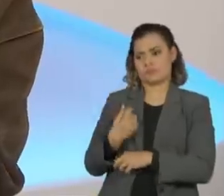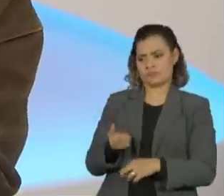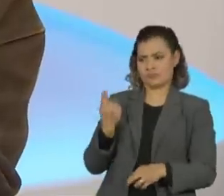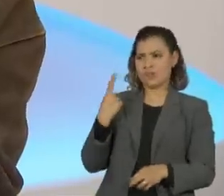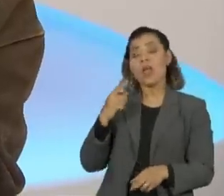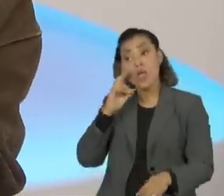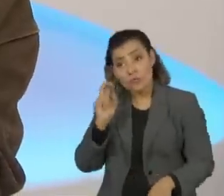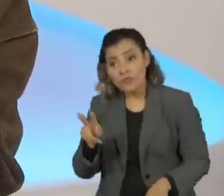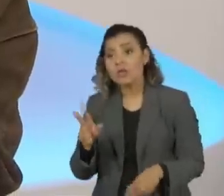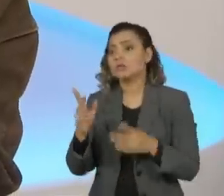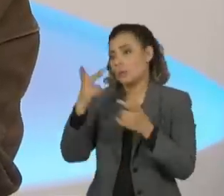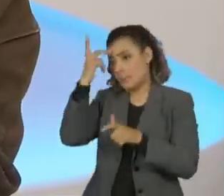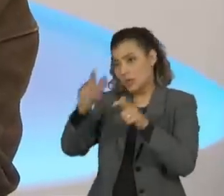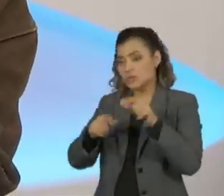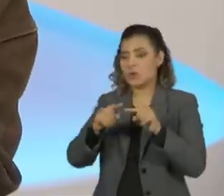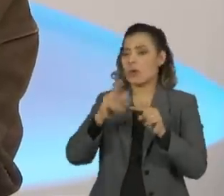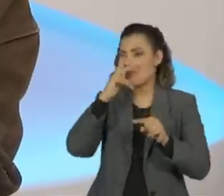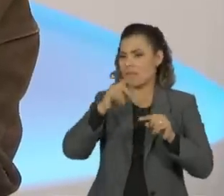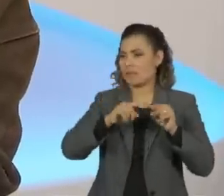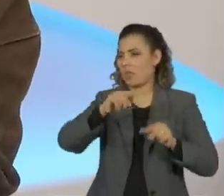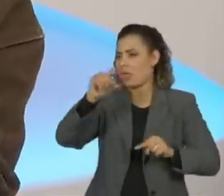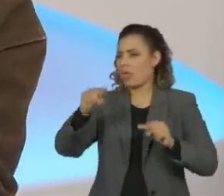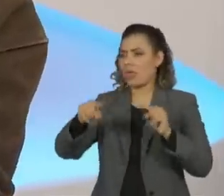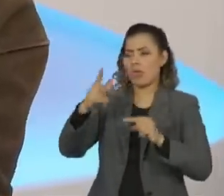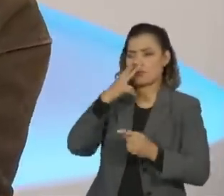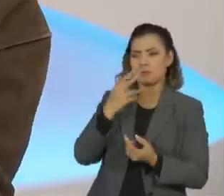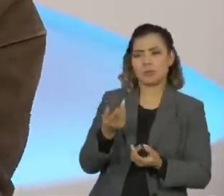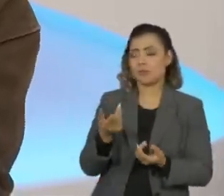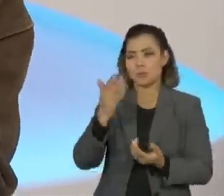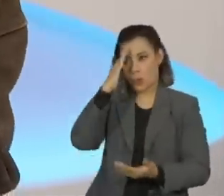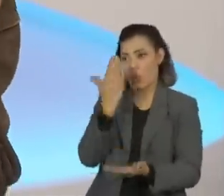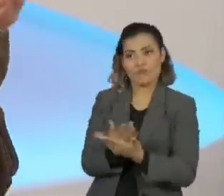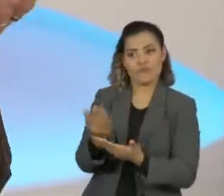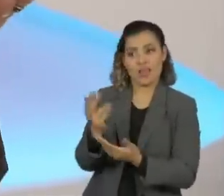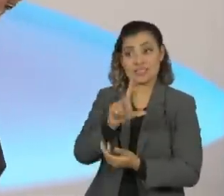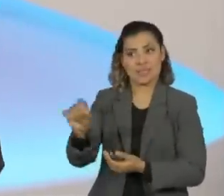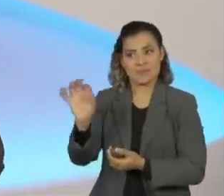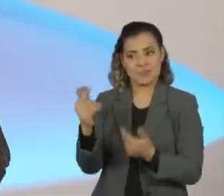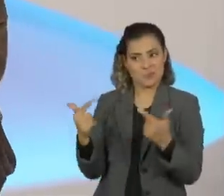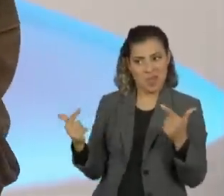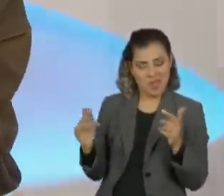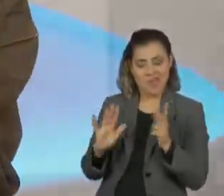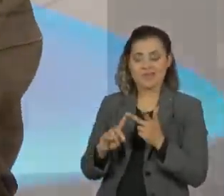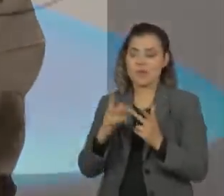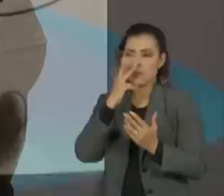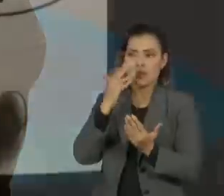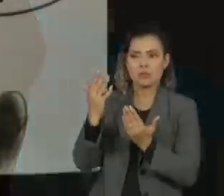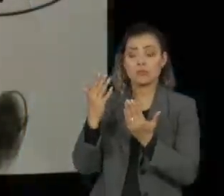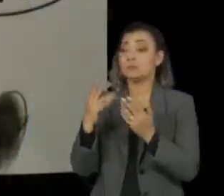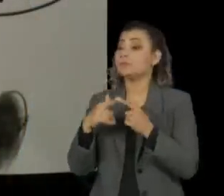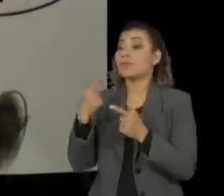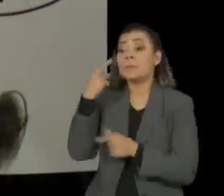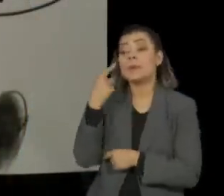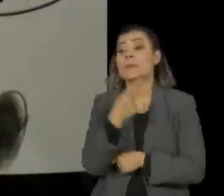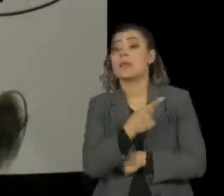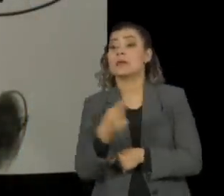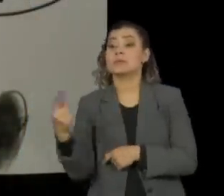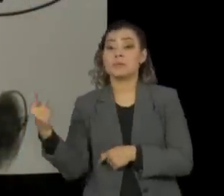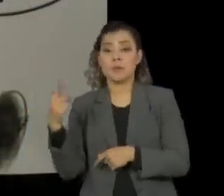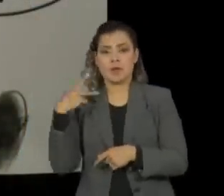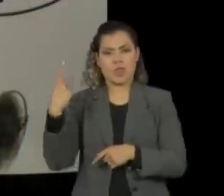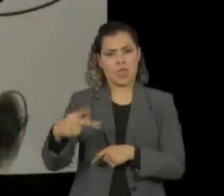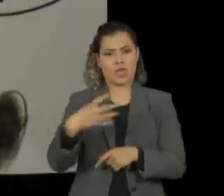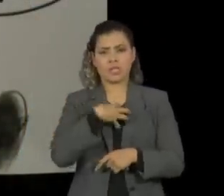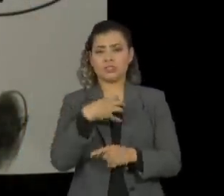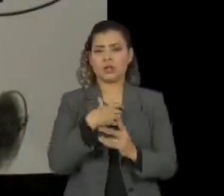pessoa com altos e baixos, ela é traiçoeira, ele tem, o primeiro entreveiro que eu tive com o Olavo foi na primeira semana e ele com aquela